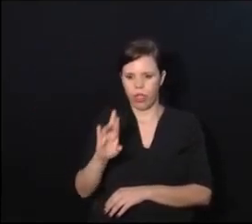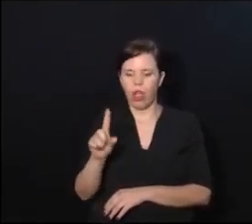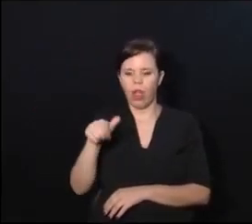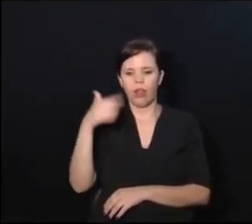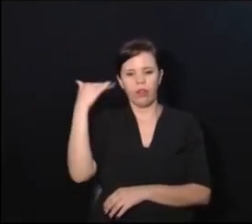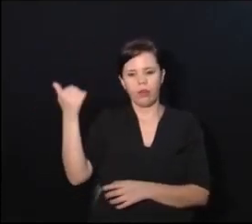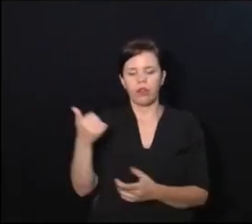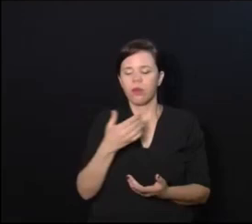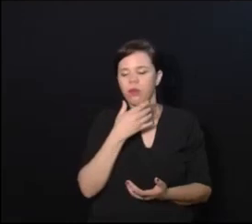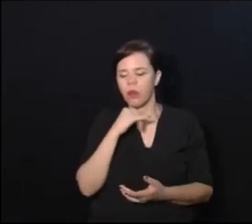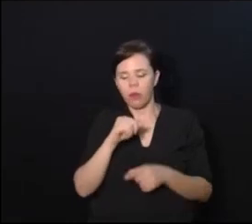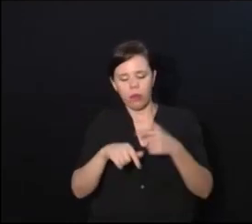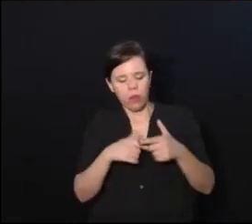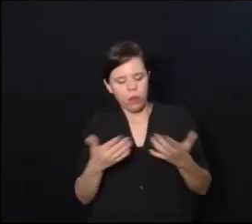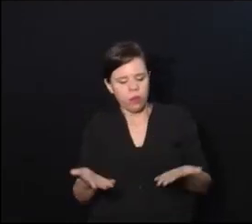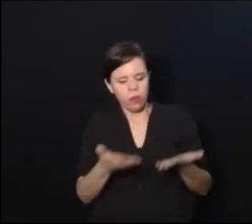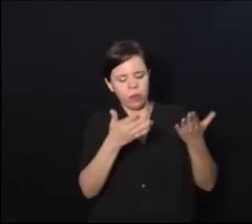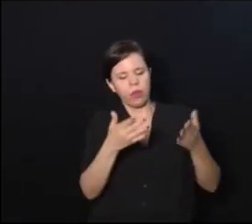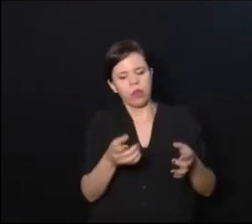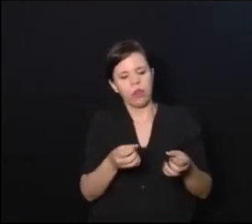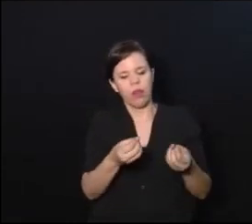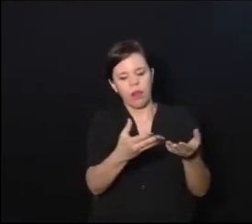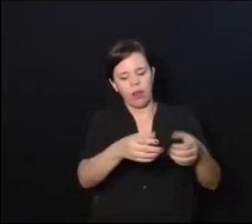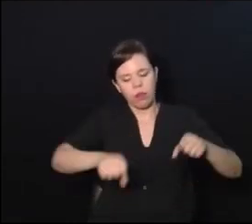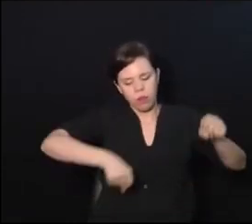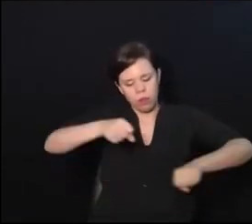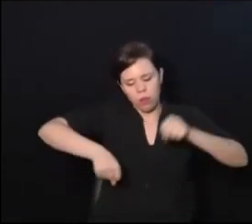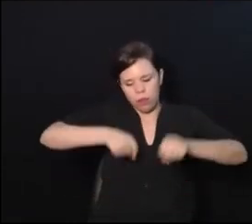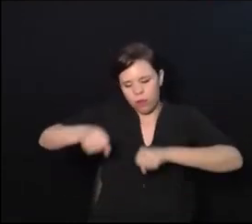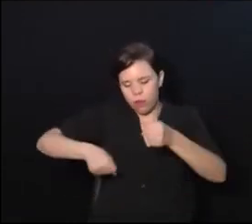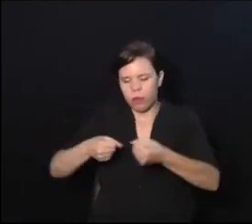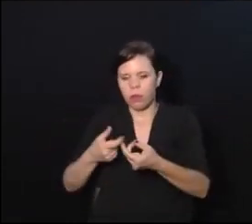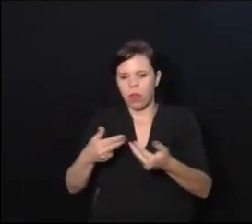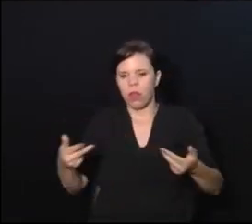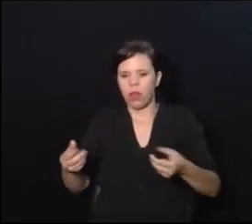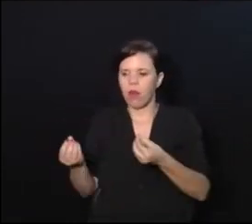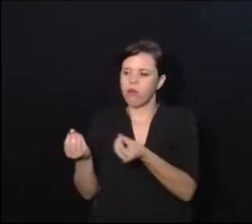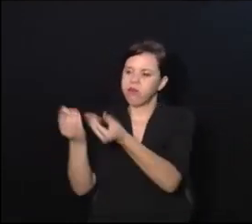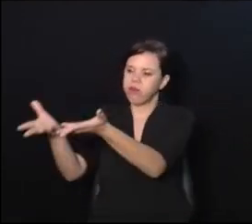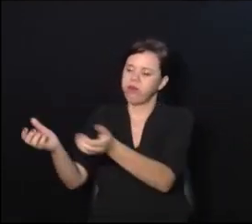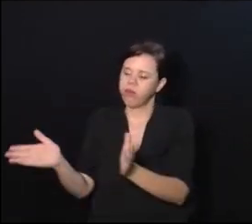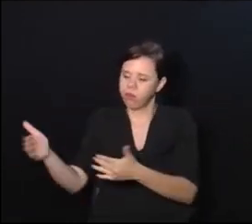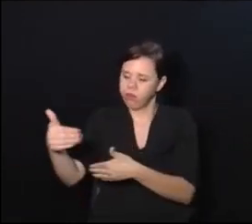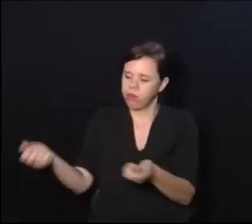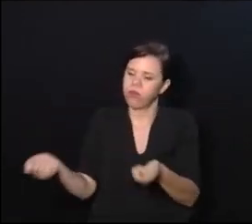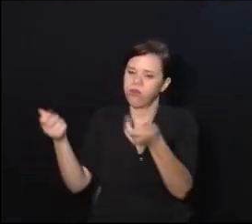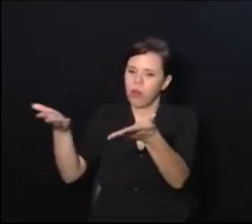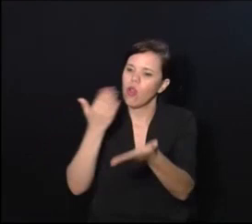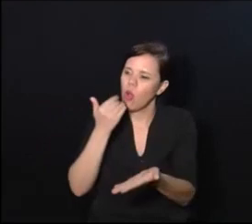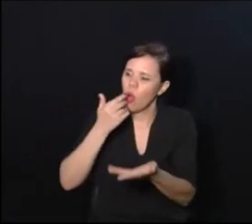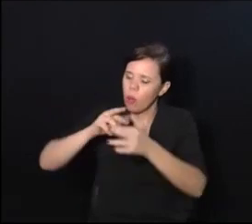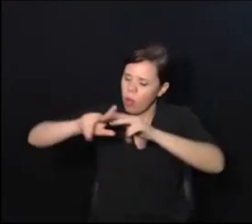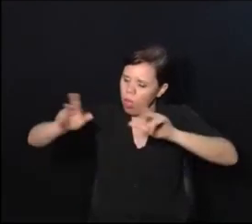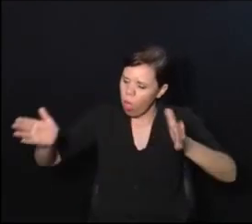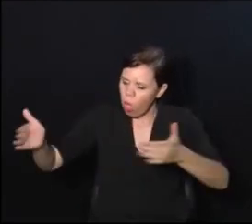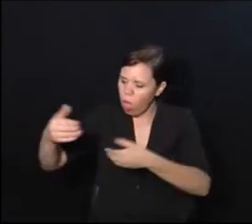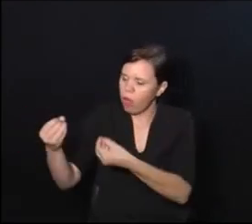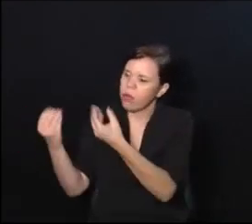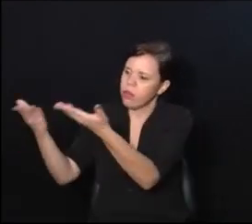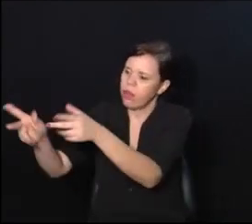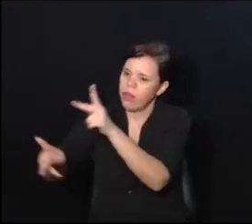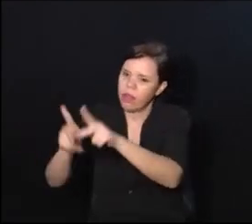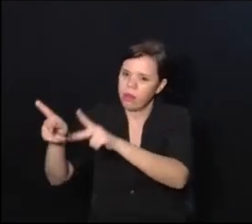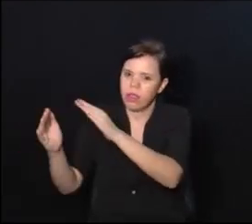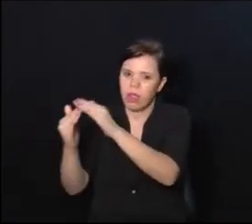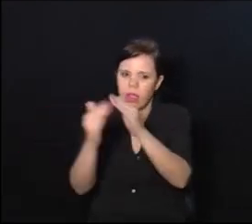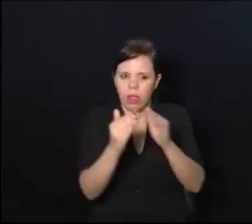entregador, aqueles caras que passavam na rua com aquela bicicleta, com aquela caixona grande na frente para entregar as compras antigamente. Então, assim, você já sabe